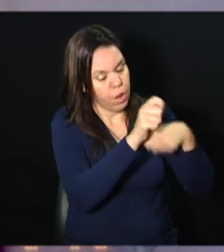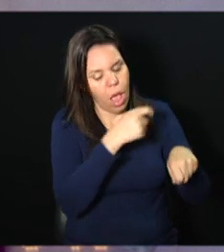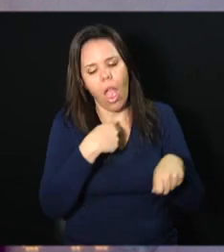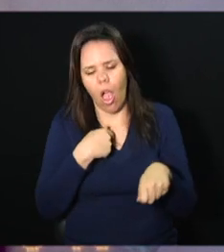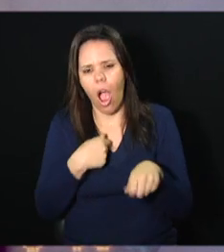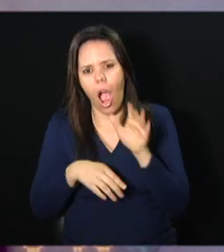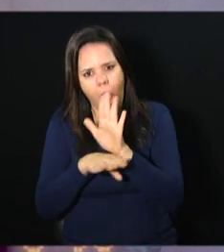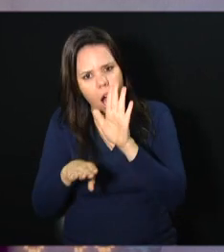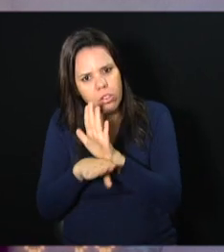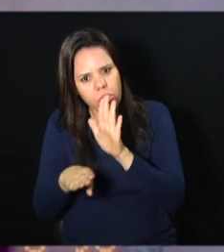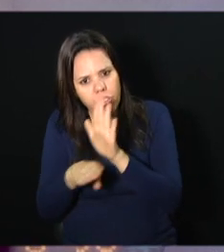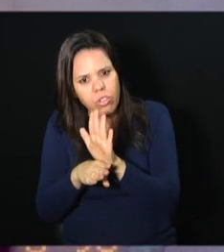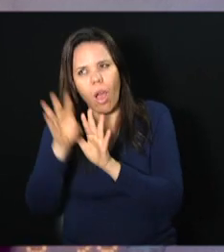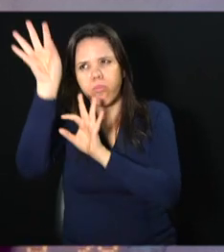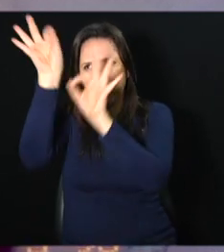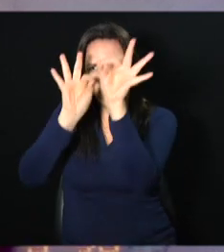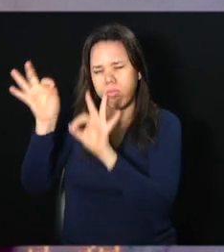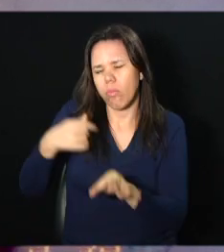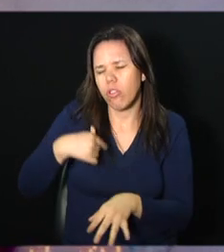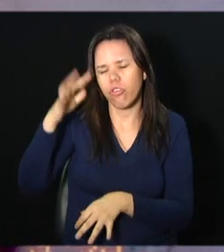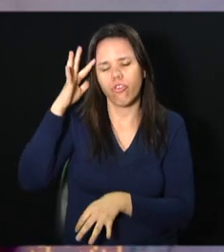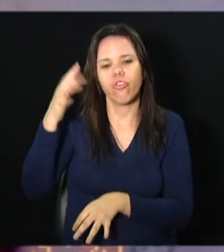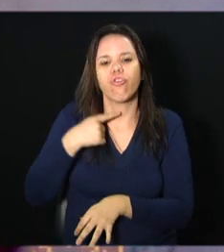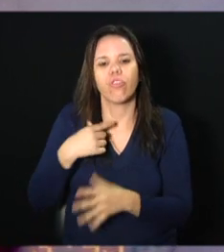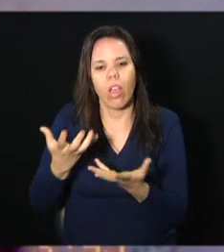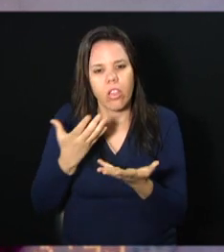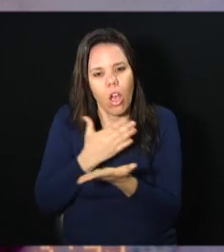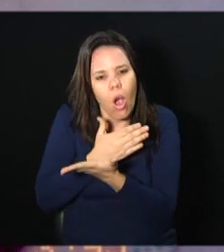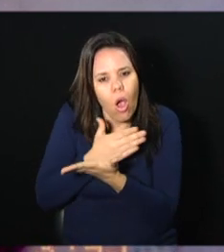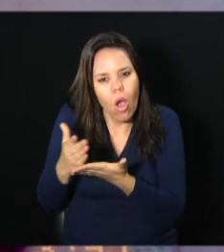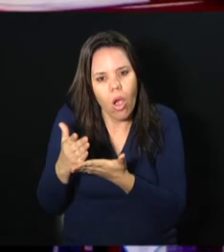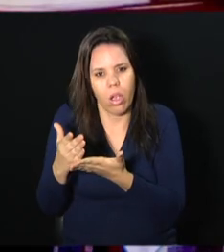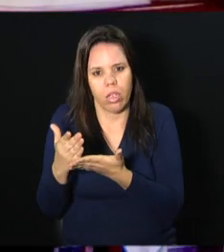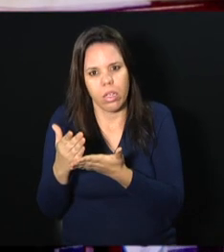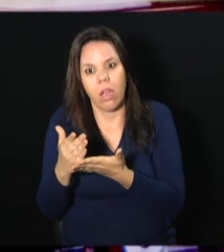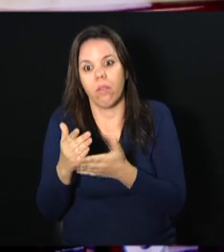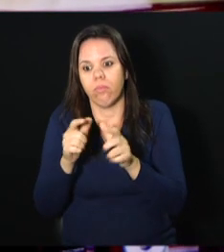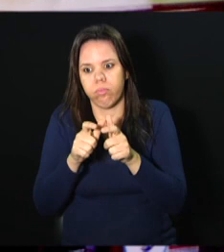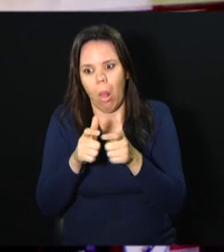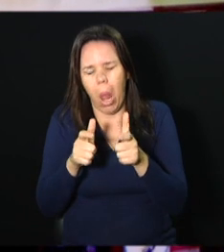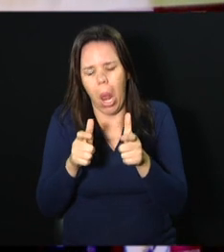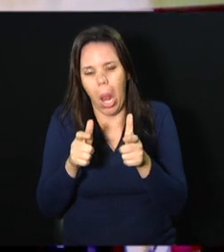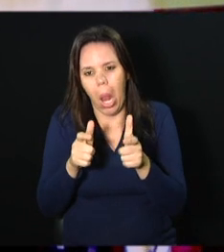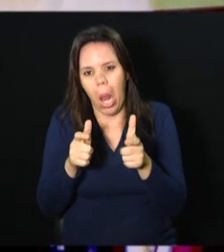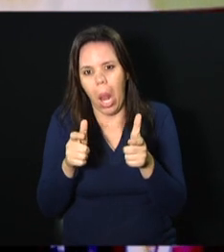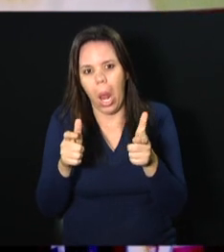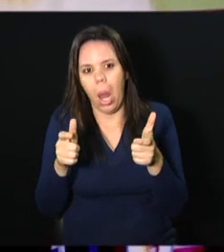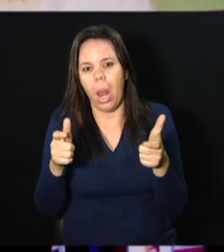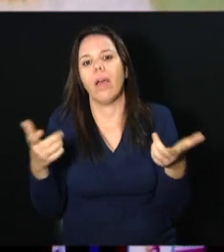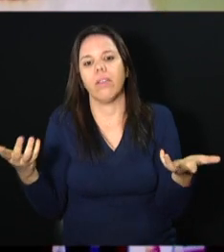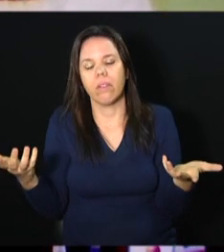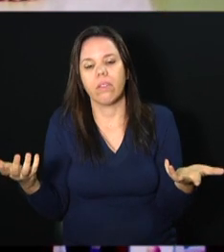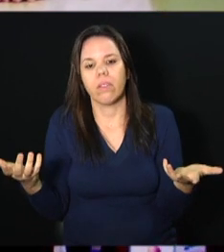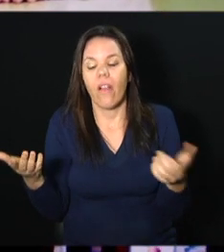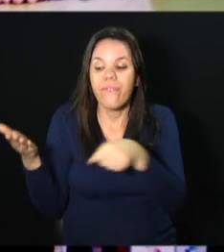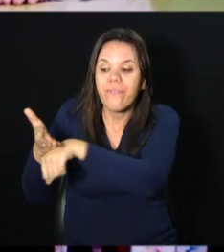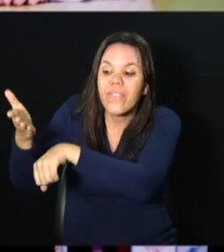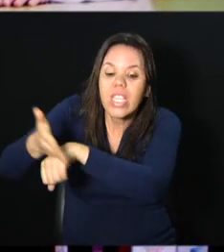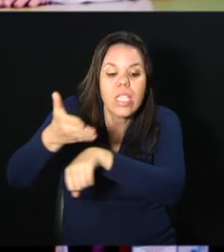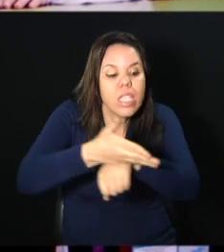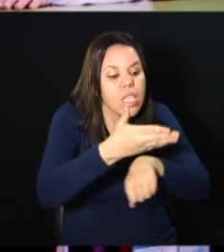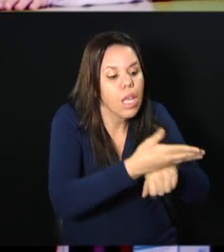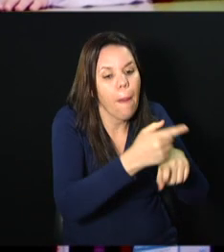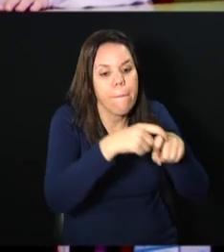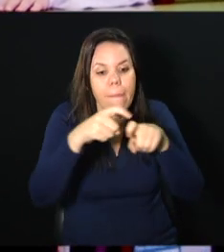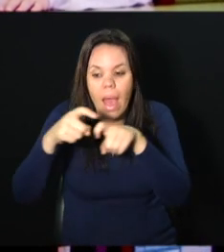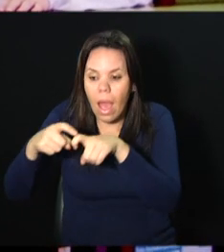laboratório do jeito que eu imaginei e nós começamos. E a farmácia começou a crescer, a gente começou a visitar os médicos.